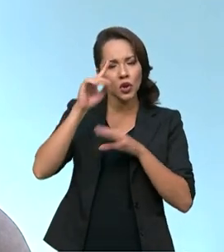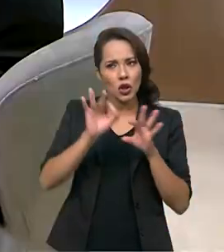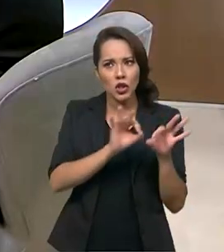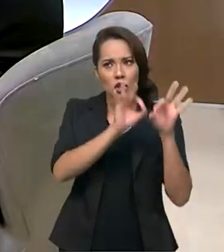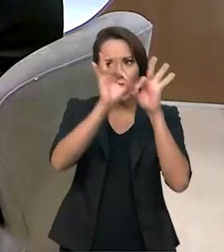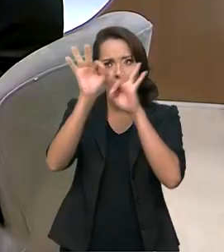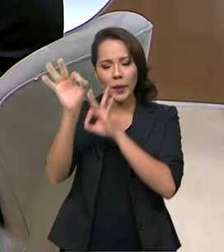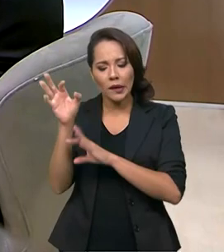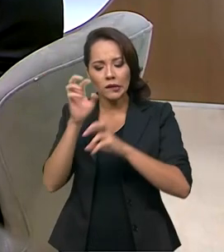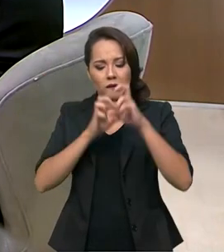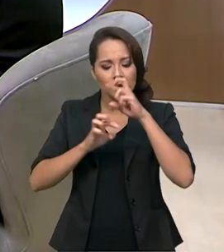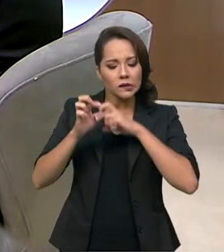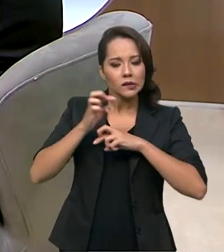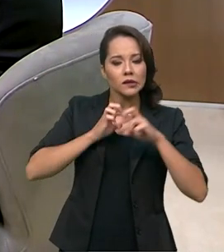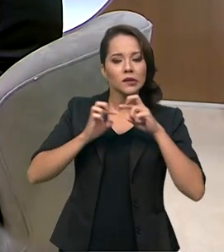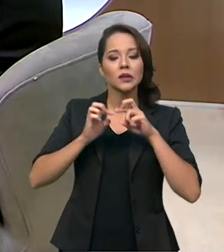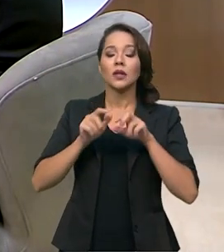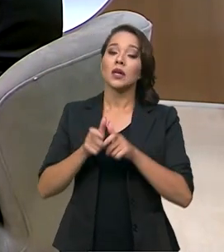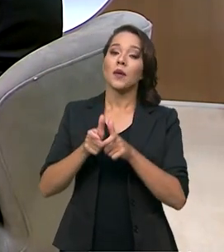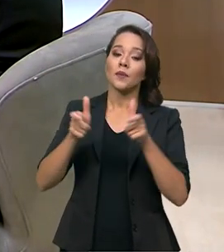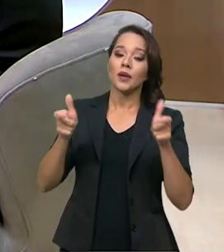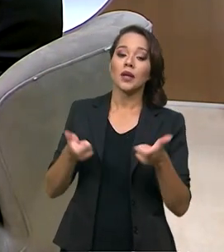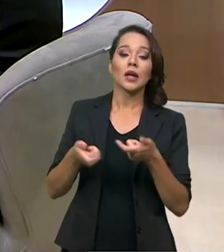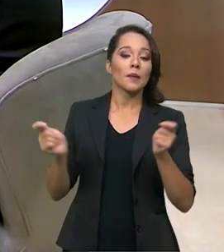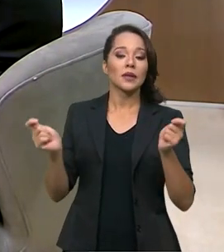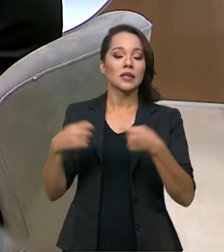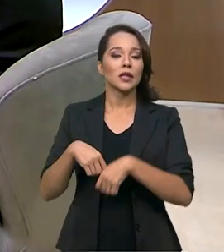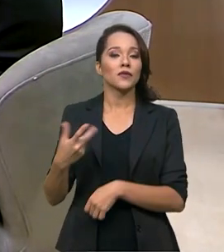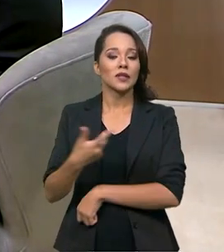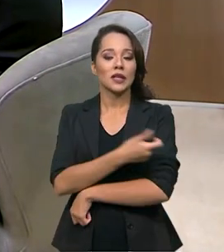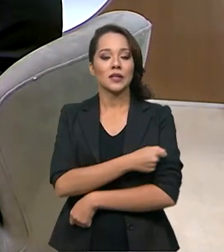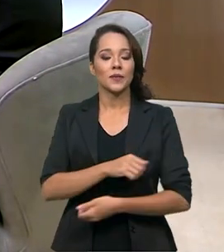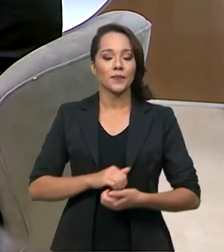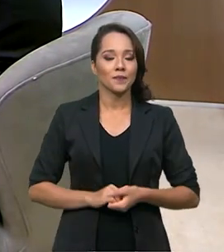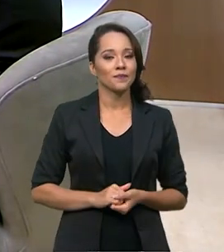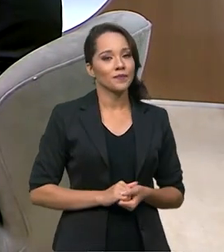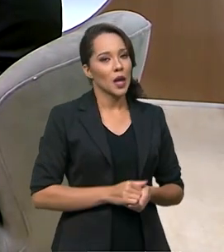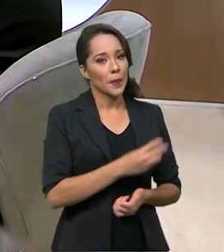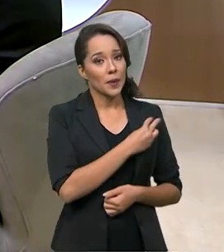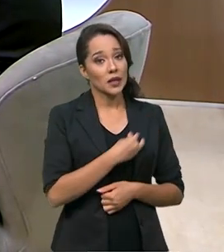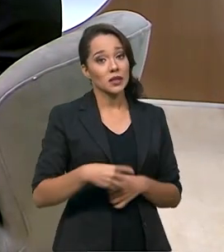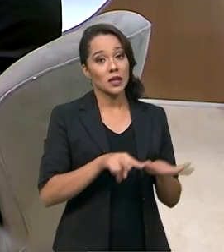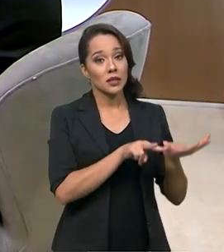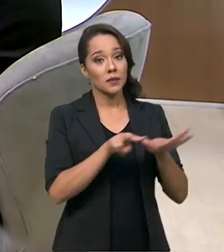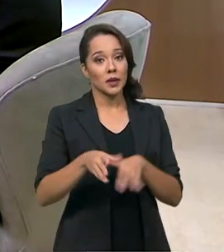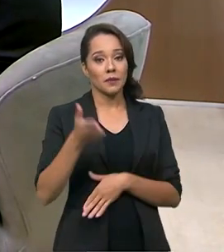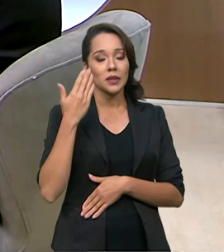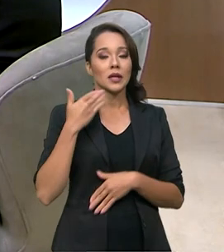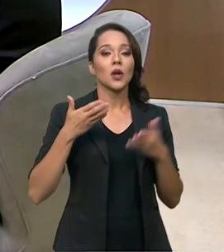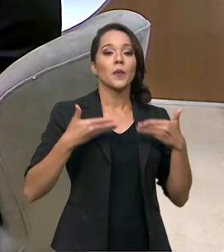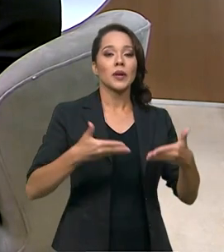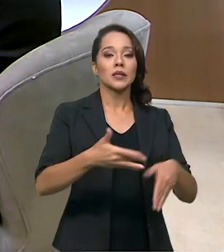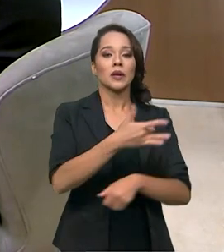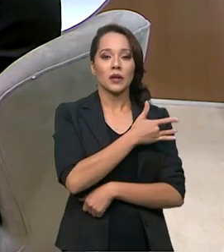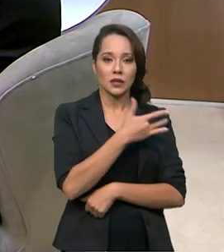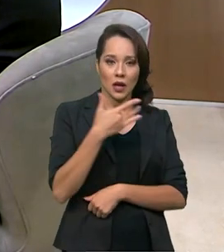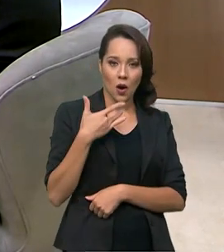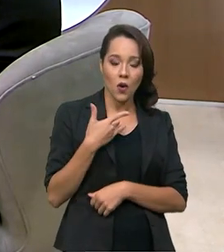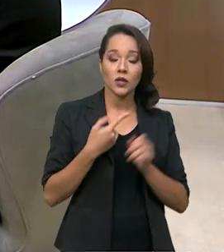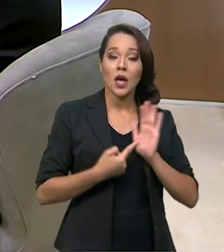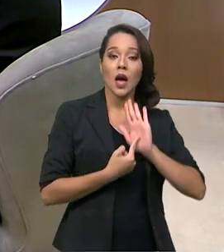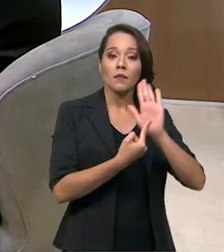os casos e ampliando a nossa capacidade de vacinação. Ministro, na semana passada, o Ministério da Saúde